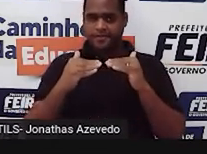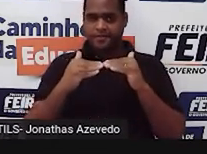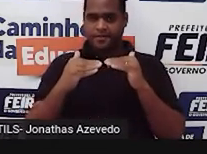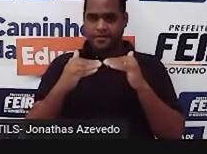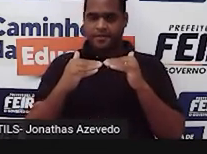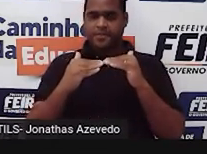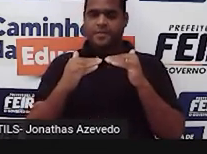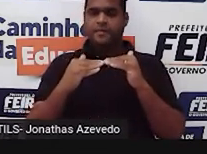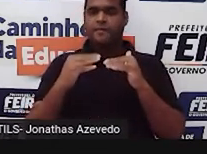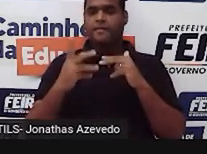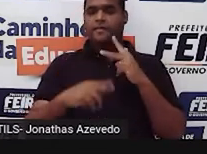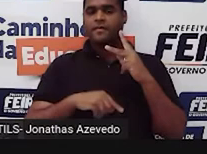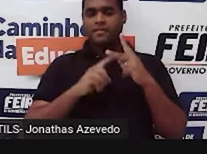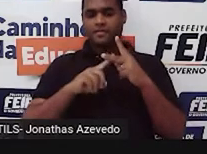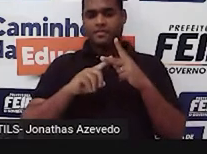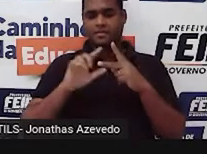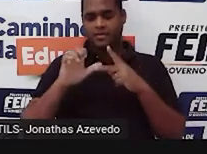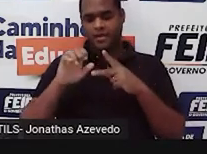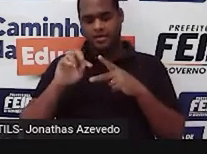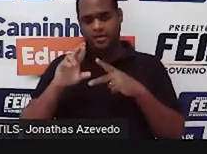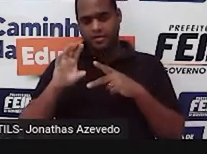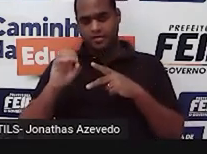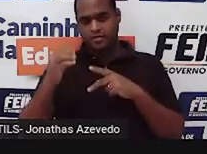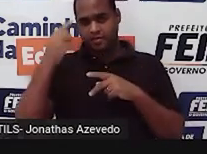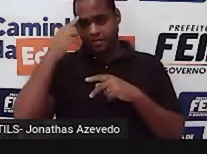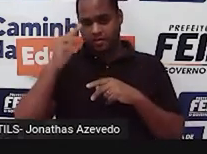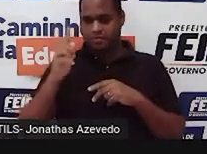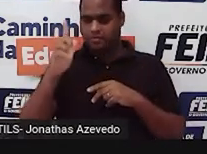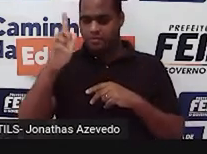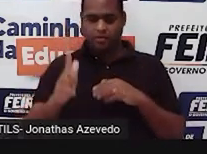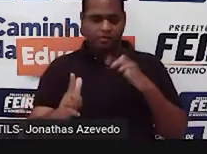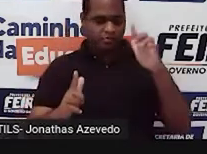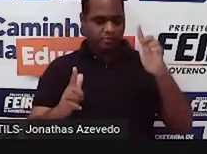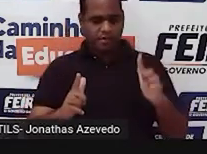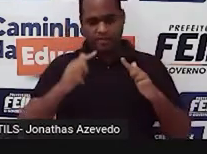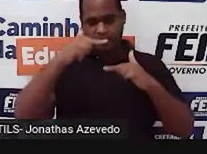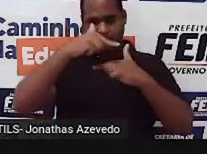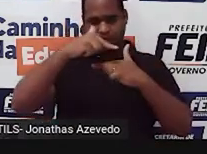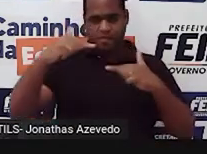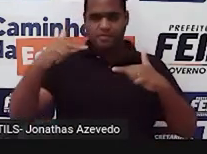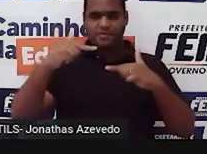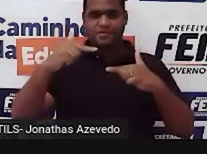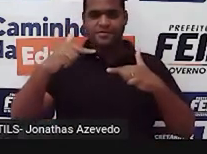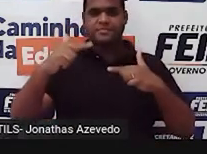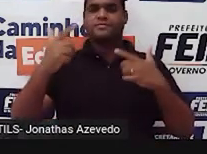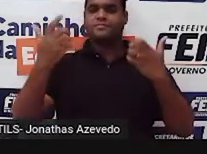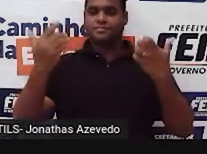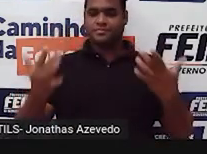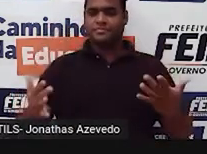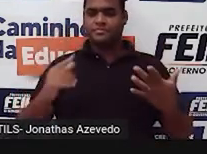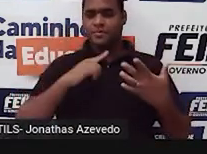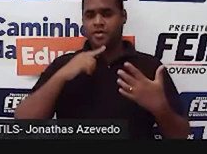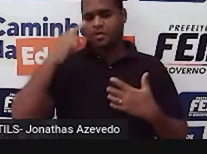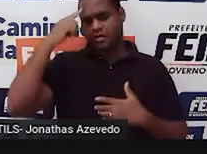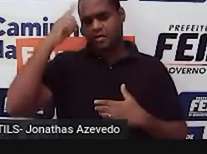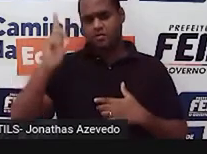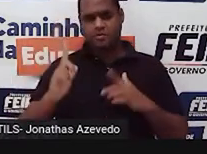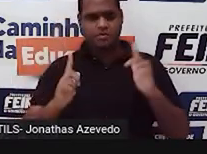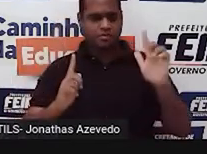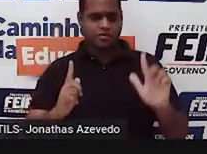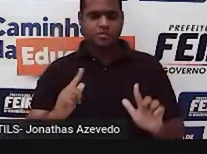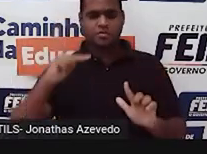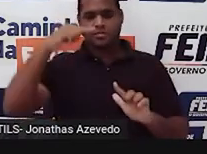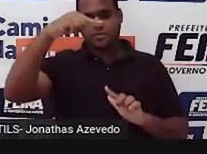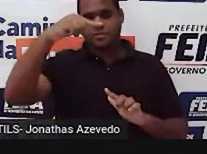igual, e látero, que significa lados, lados iguais. Então veja que os três lados ali têm a